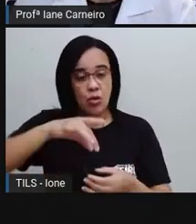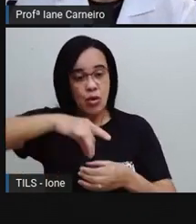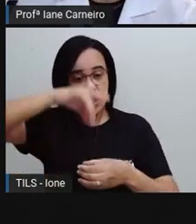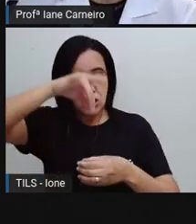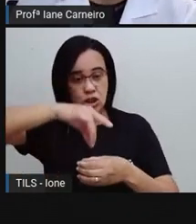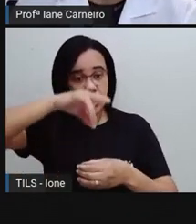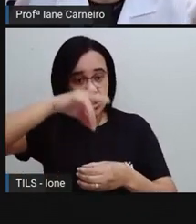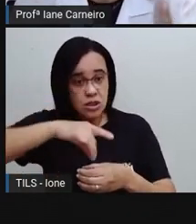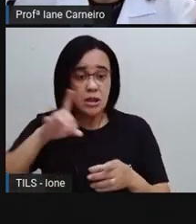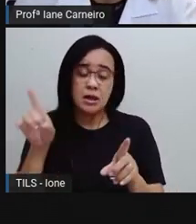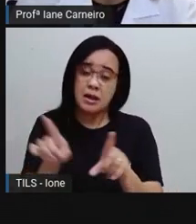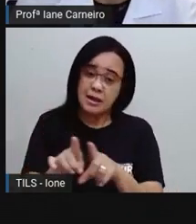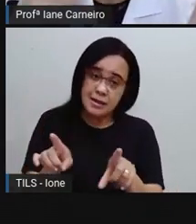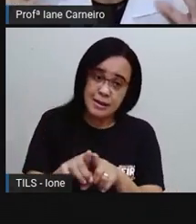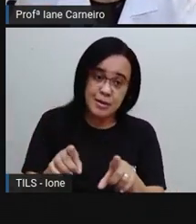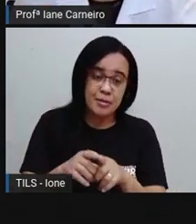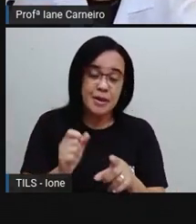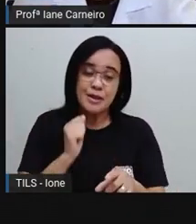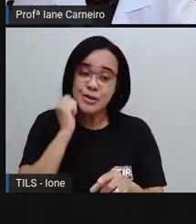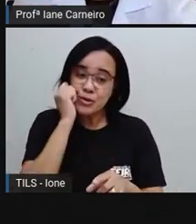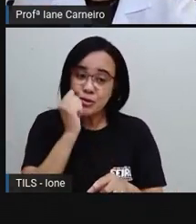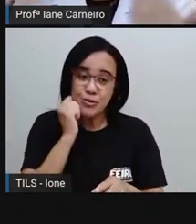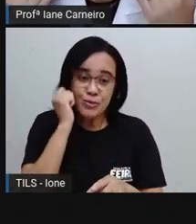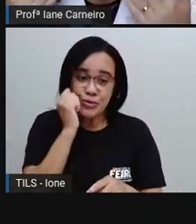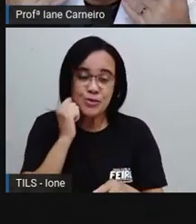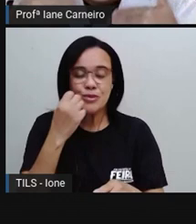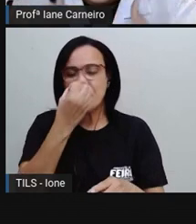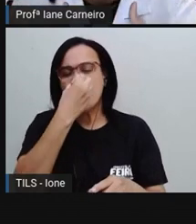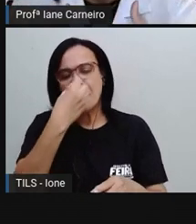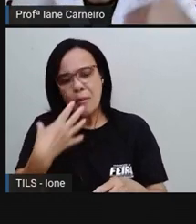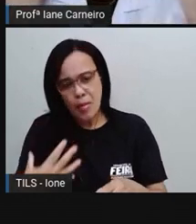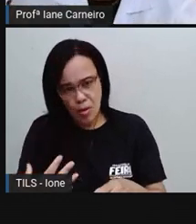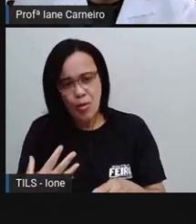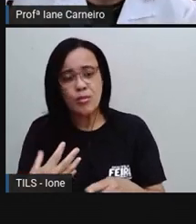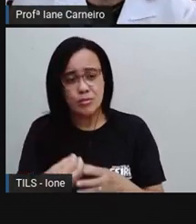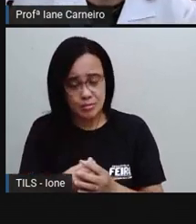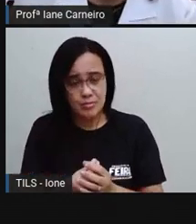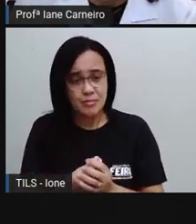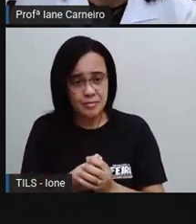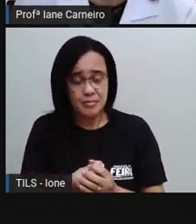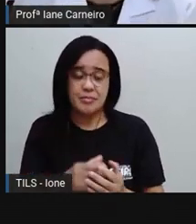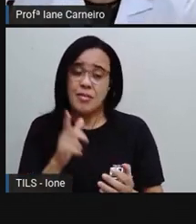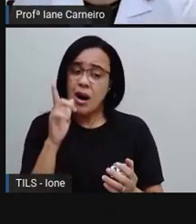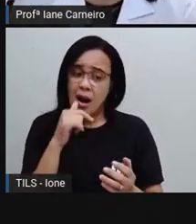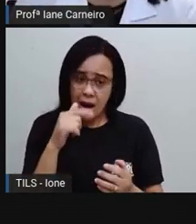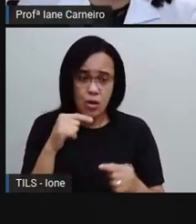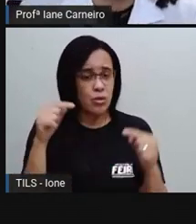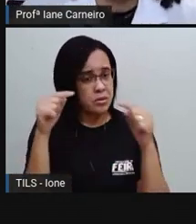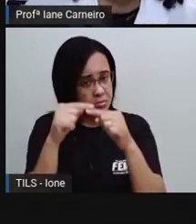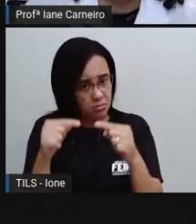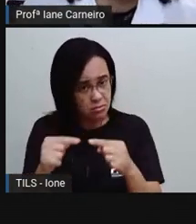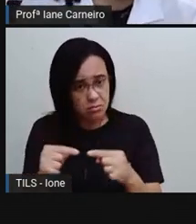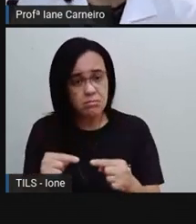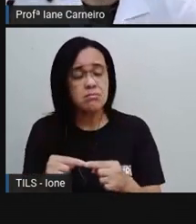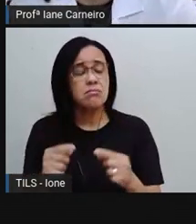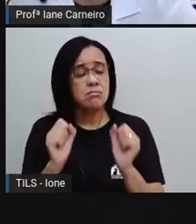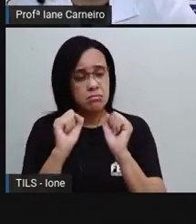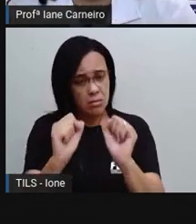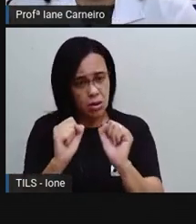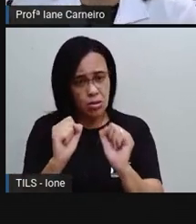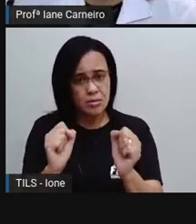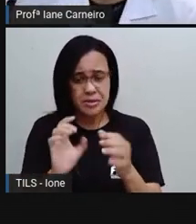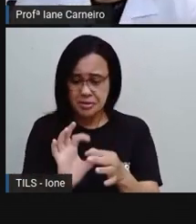é uma forma de você beber a água de outra forma, né? Então, você pode fazer o suco da